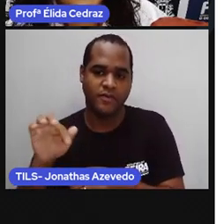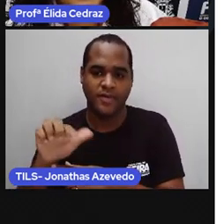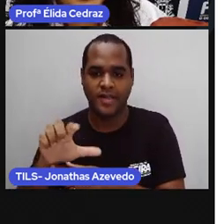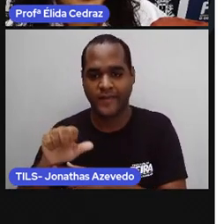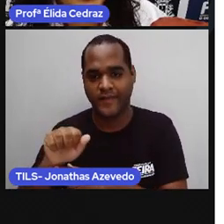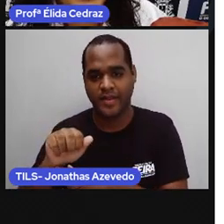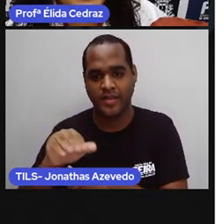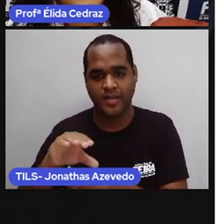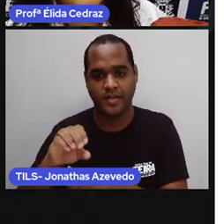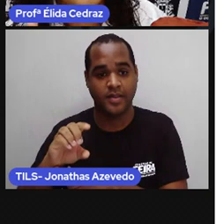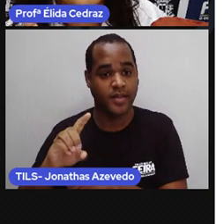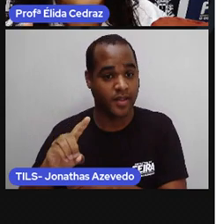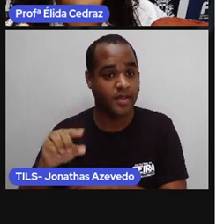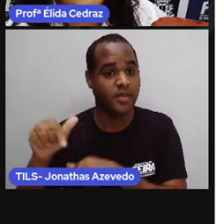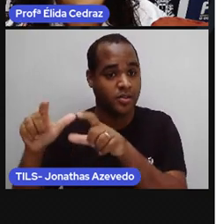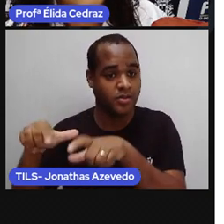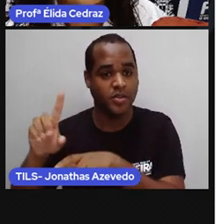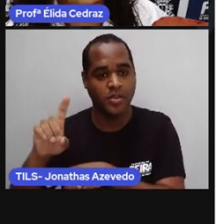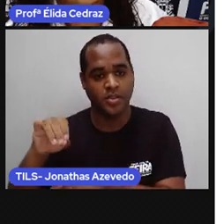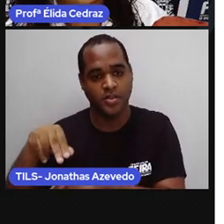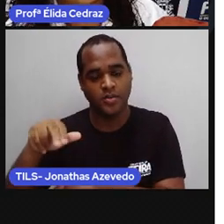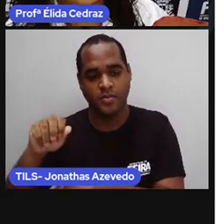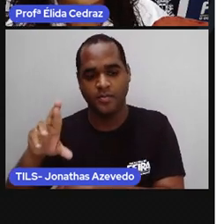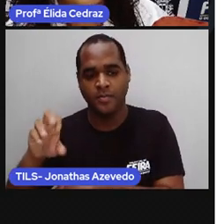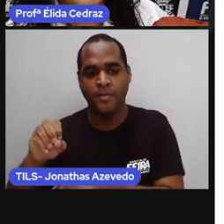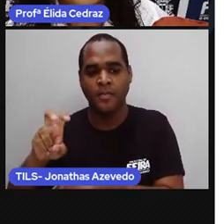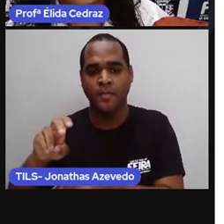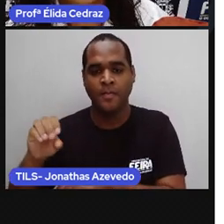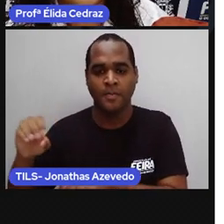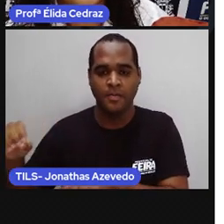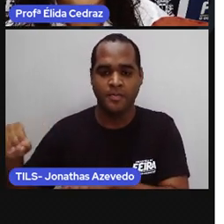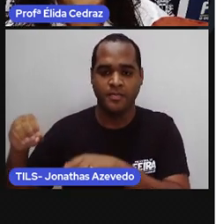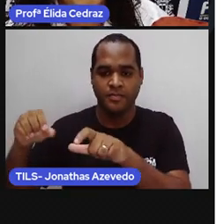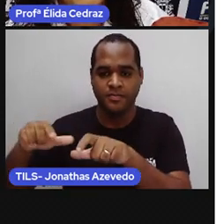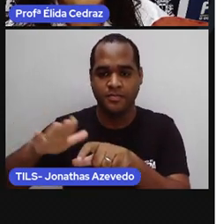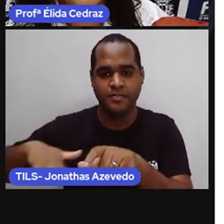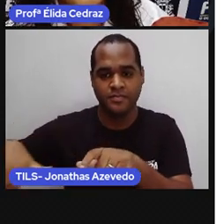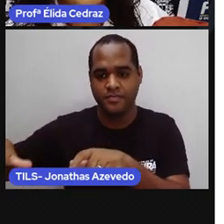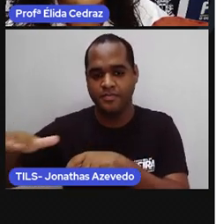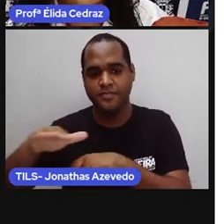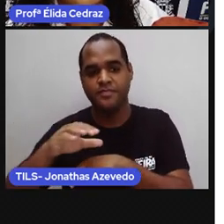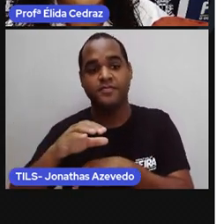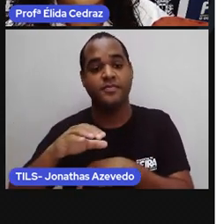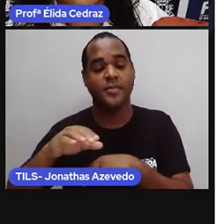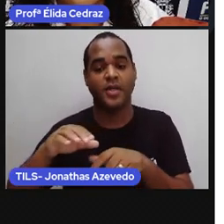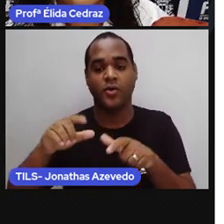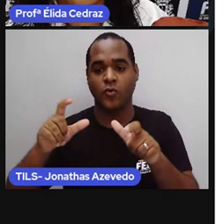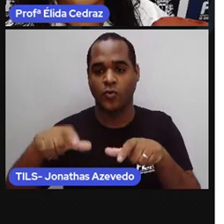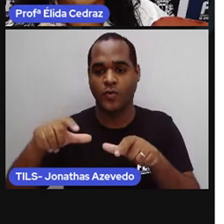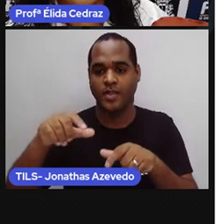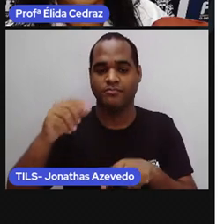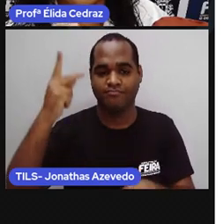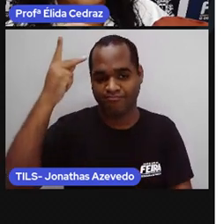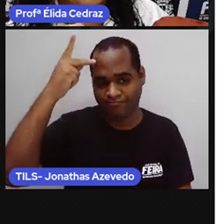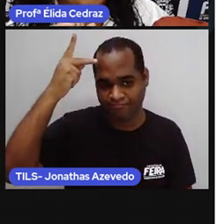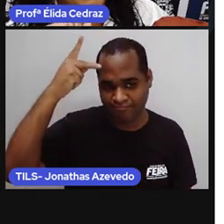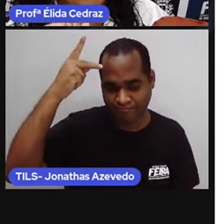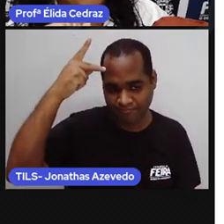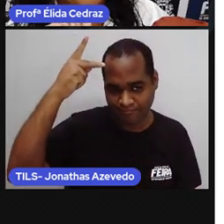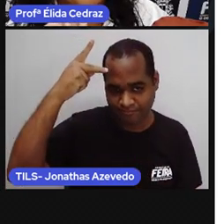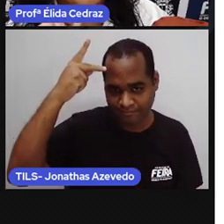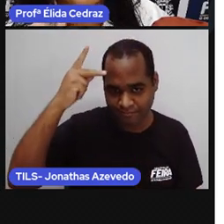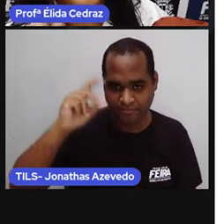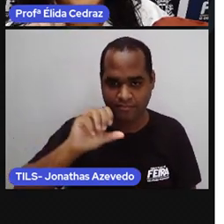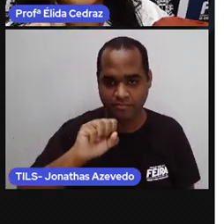estrada do Dinorá, 500, Recreio dos Sorocabanos, em Sorocaba, São